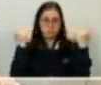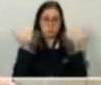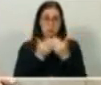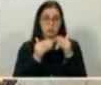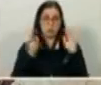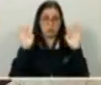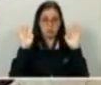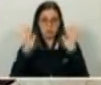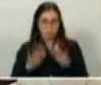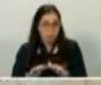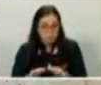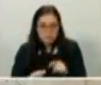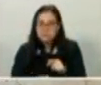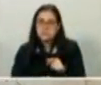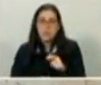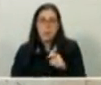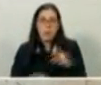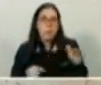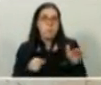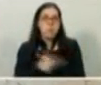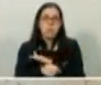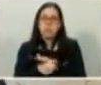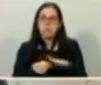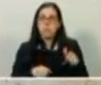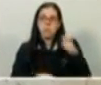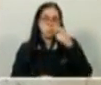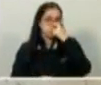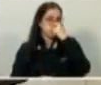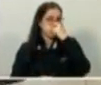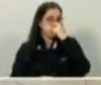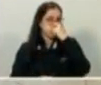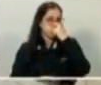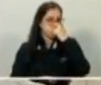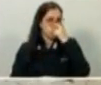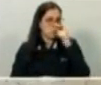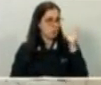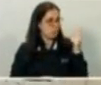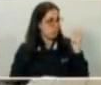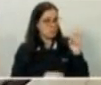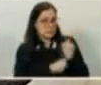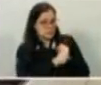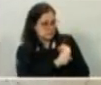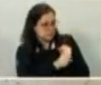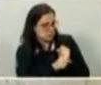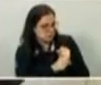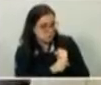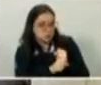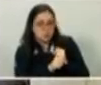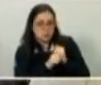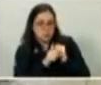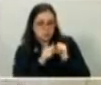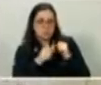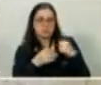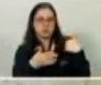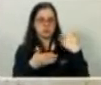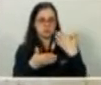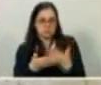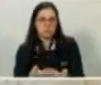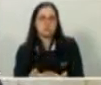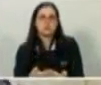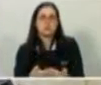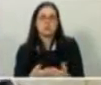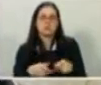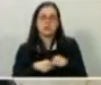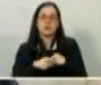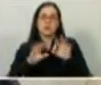.200 participantes naquele evento que a gente faz há 15 anos. Esse foi o 15º ano que nós fazemos. O evento da